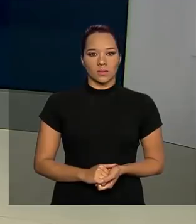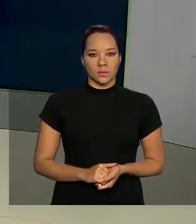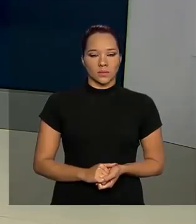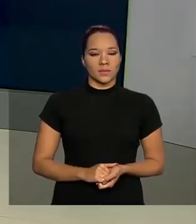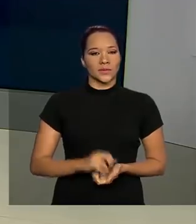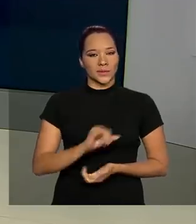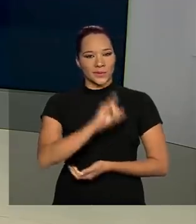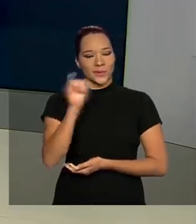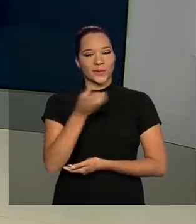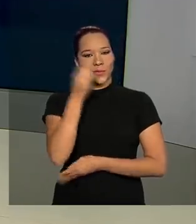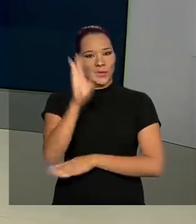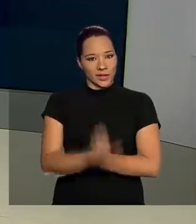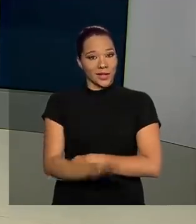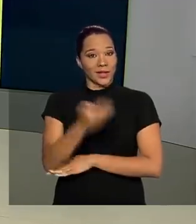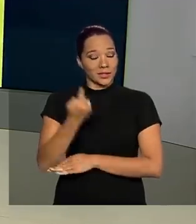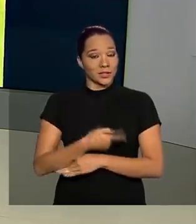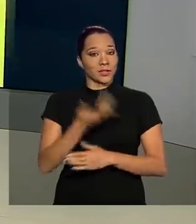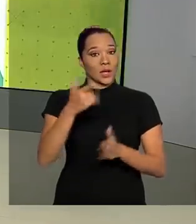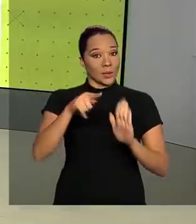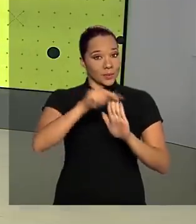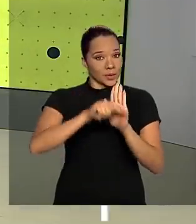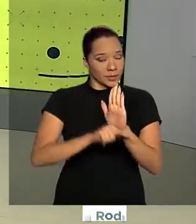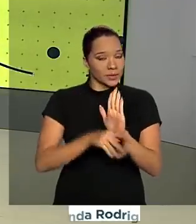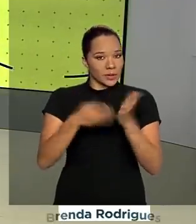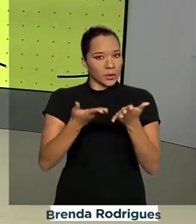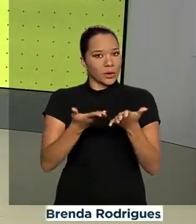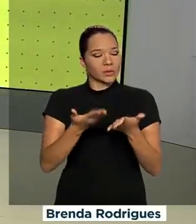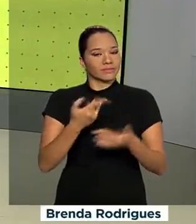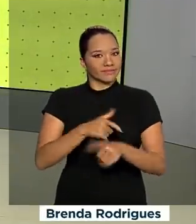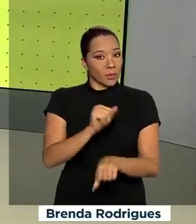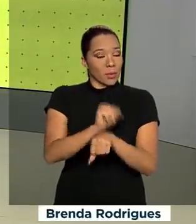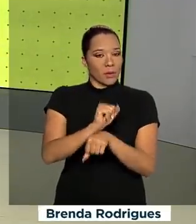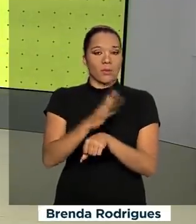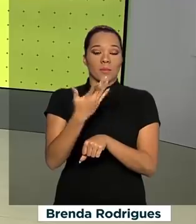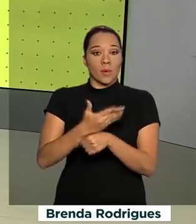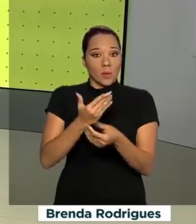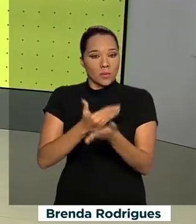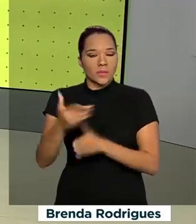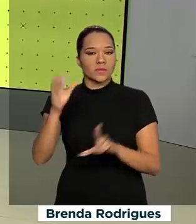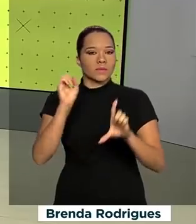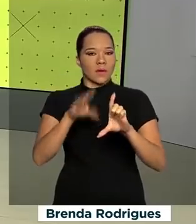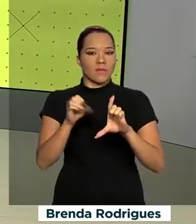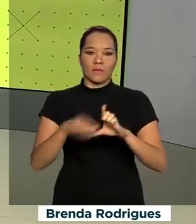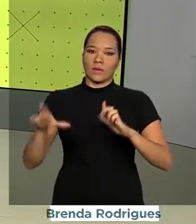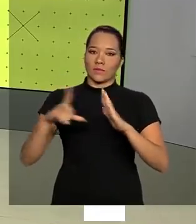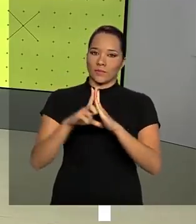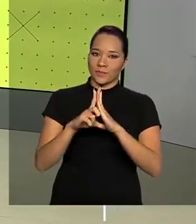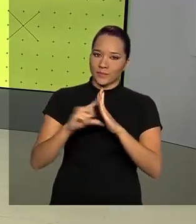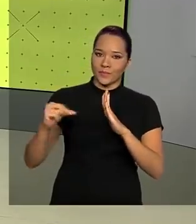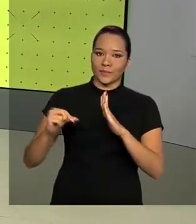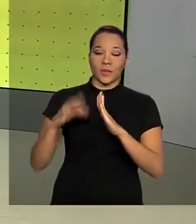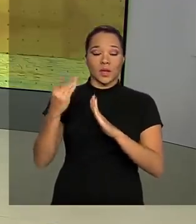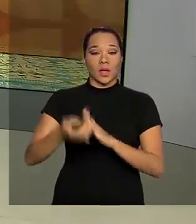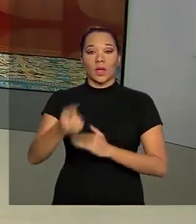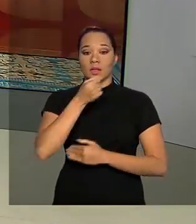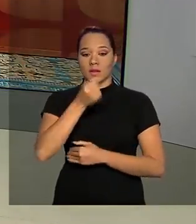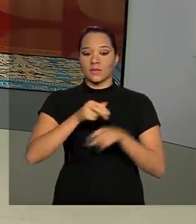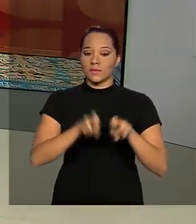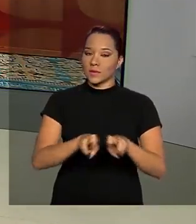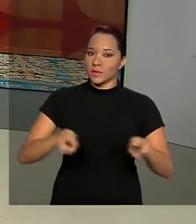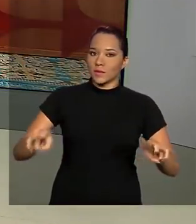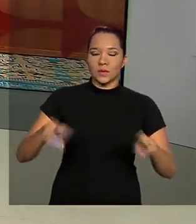Olá, boa tarde. Interrompemos a programação para transmitir ao vivo do Palácio do Planalto, entrevista